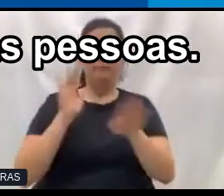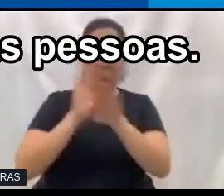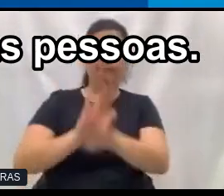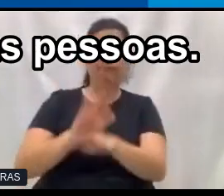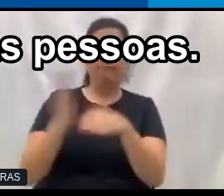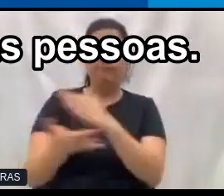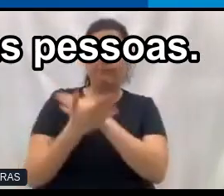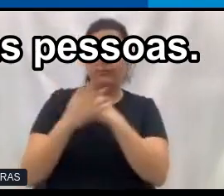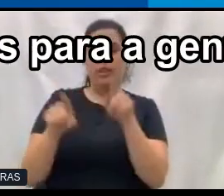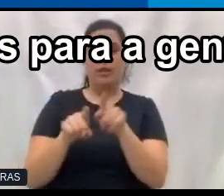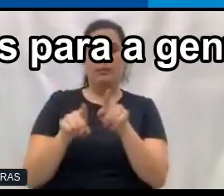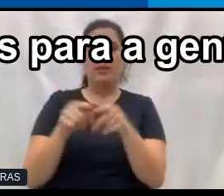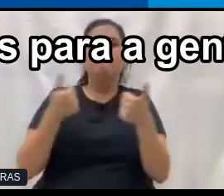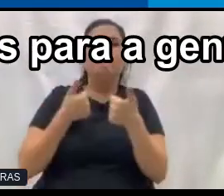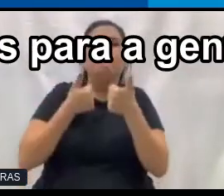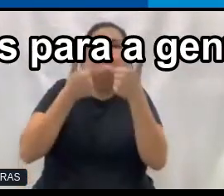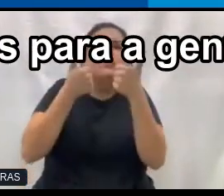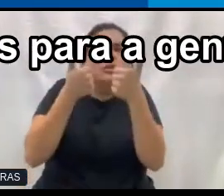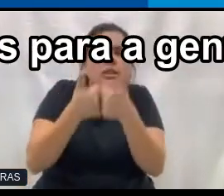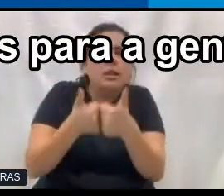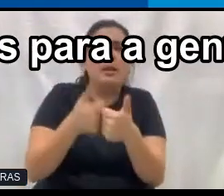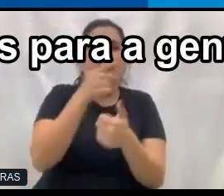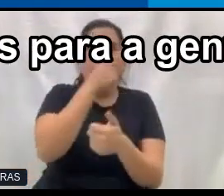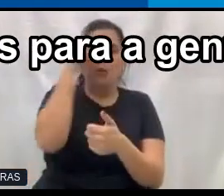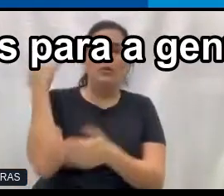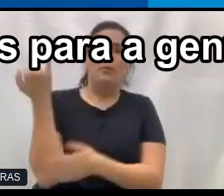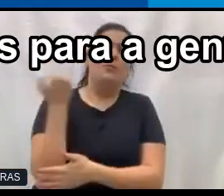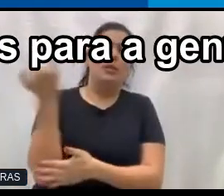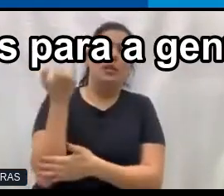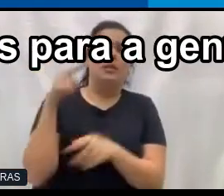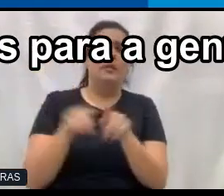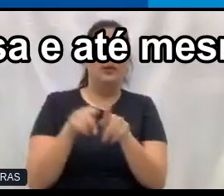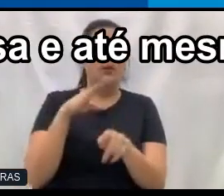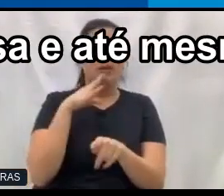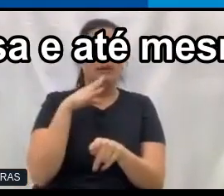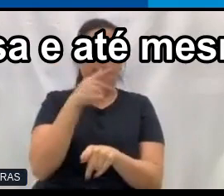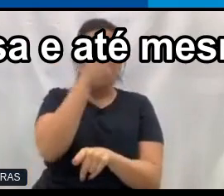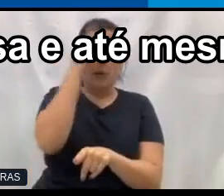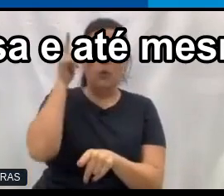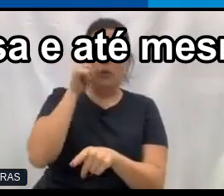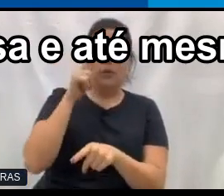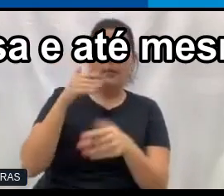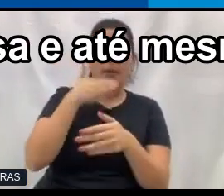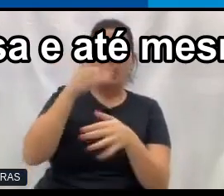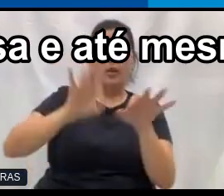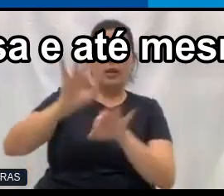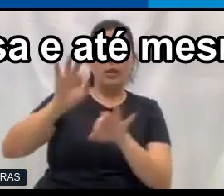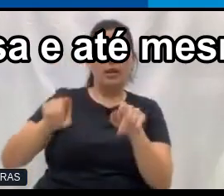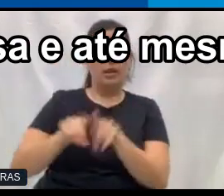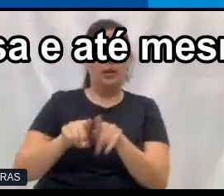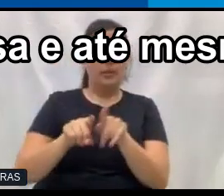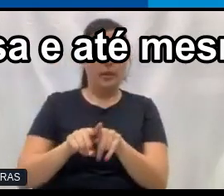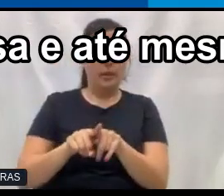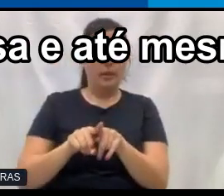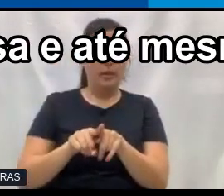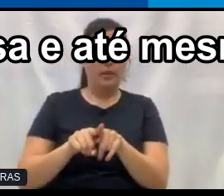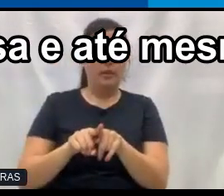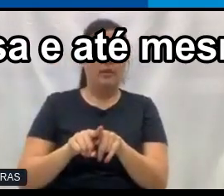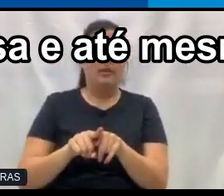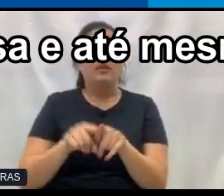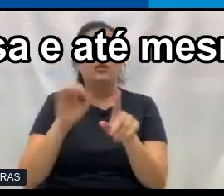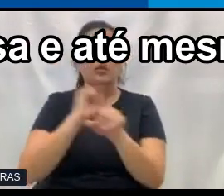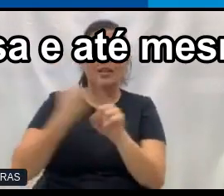e se aproxime das pessoas, é muito importante conhecer pessoas para a gente poder melhorar, tanto como sociedade, como empresa,